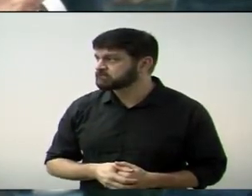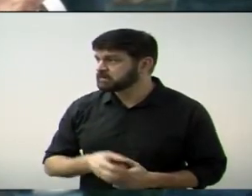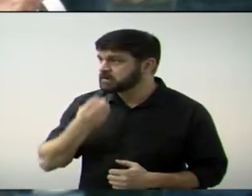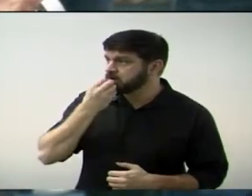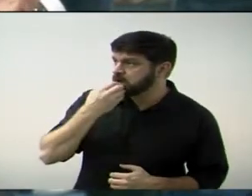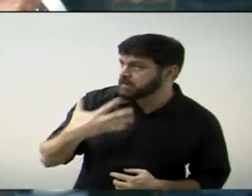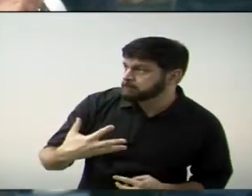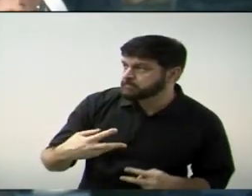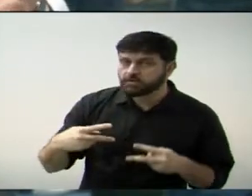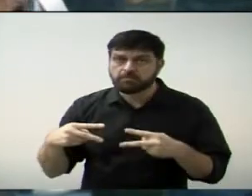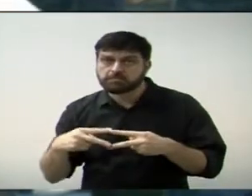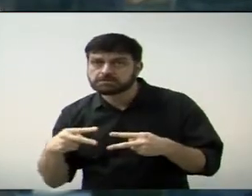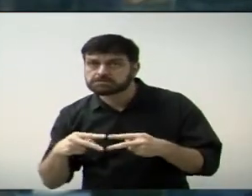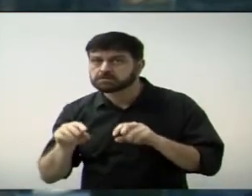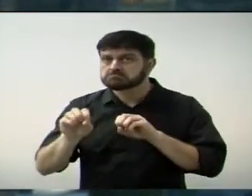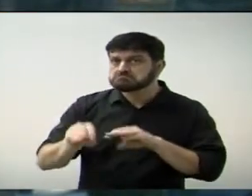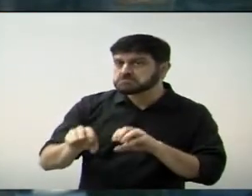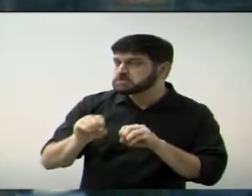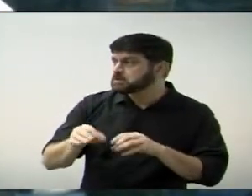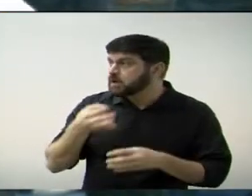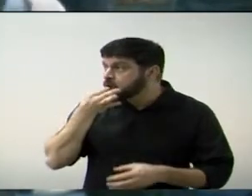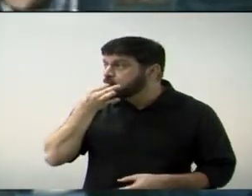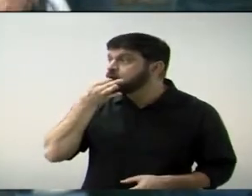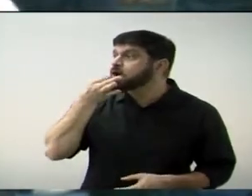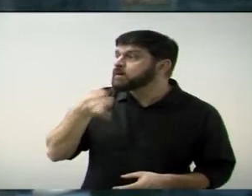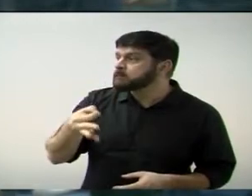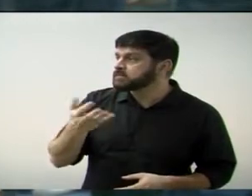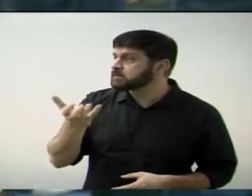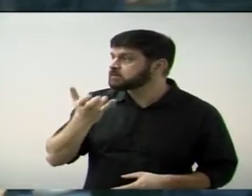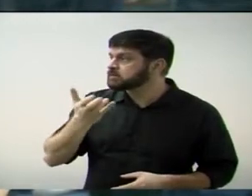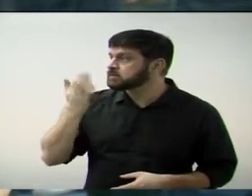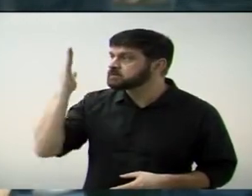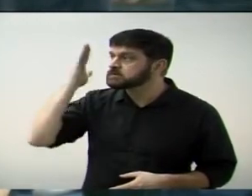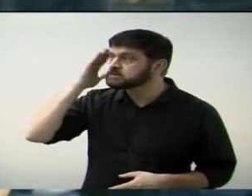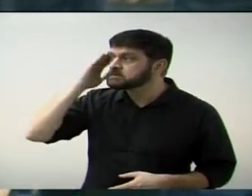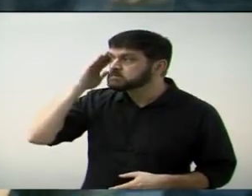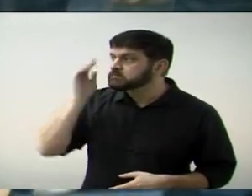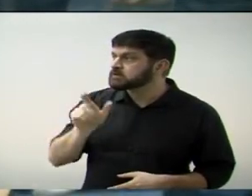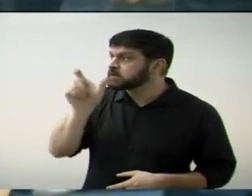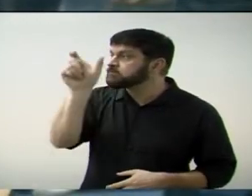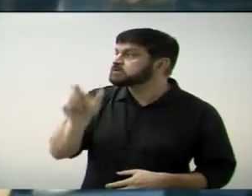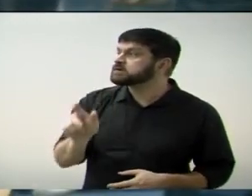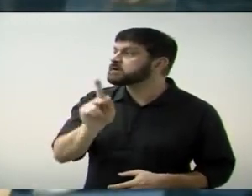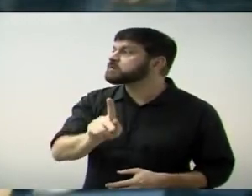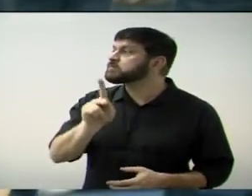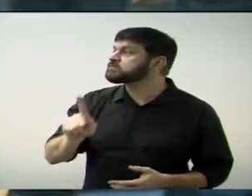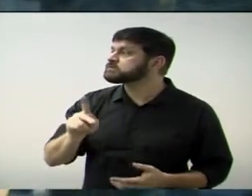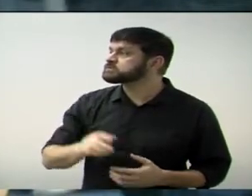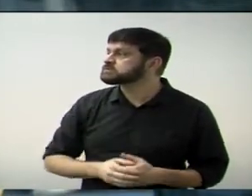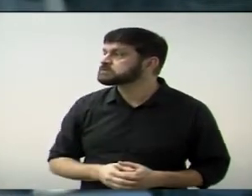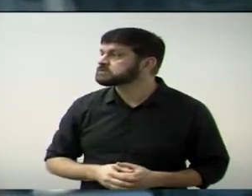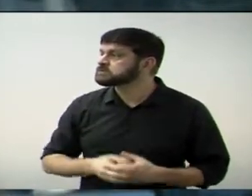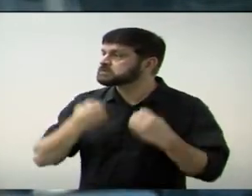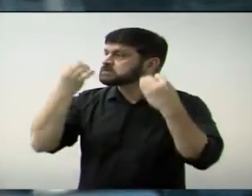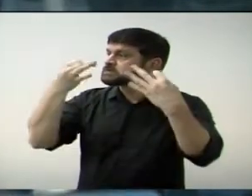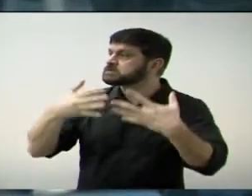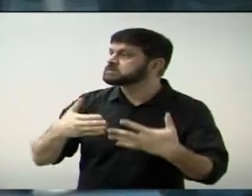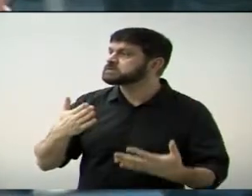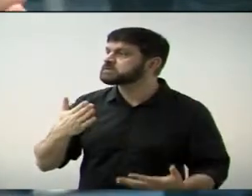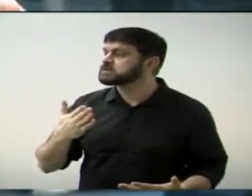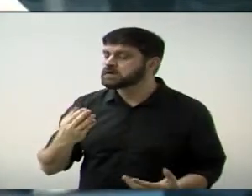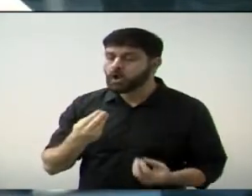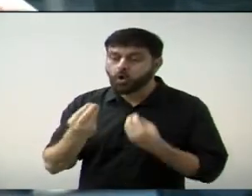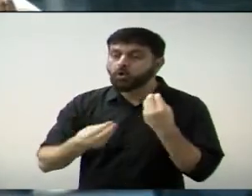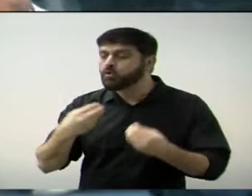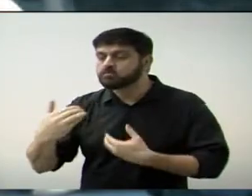para o ensino ou acha ruim para o ensino, porque eu queria acompanhar o seu voto como professor. Queria que você explicasse para mim o que eu